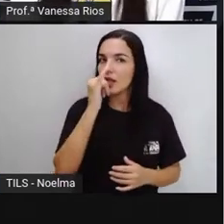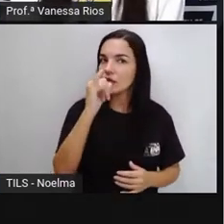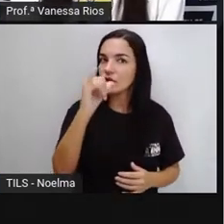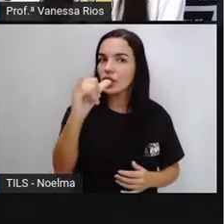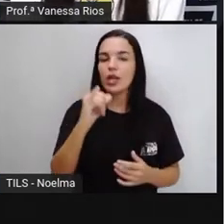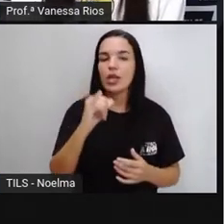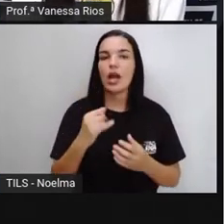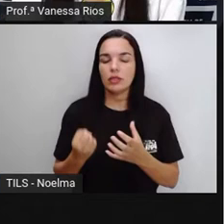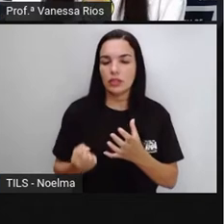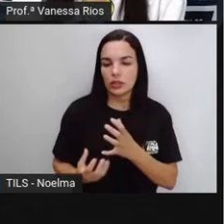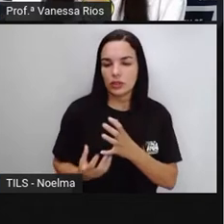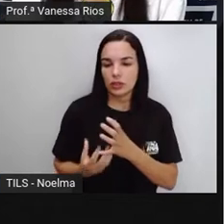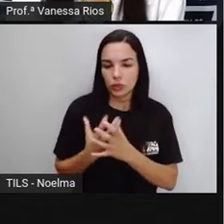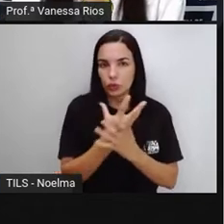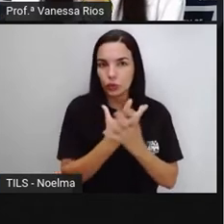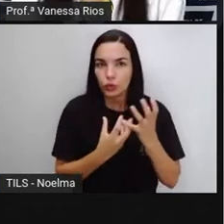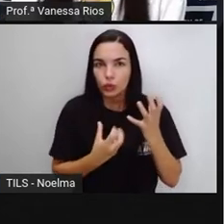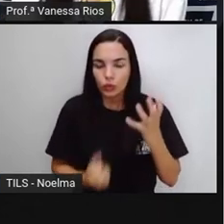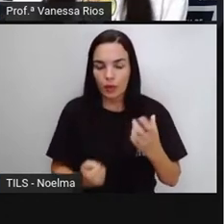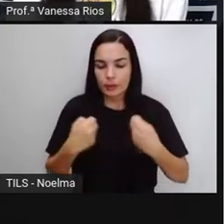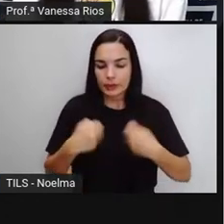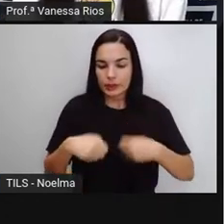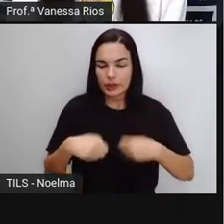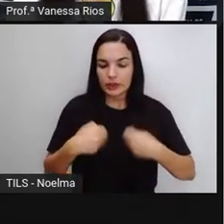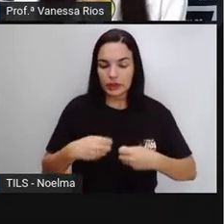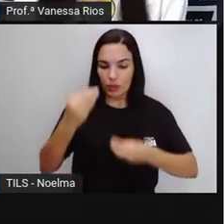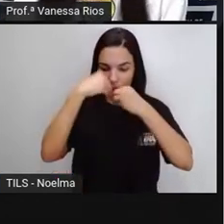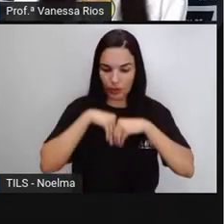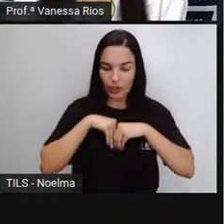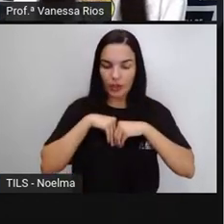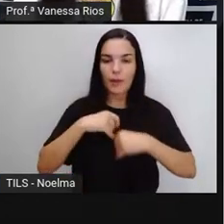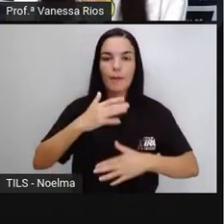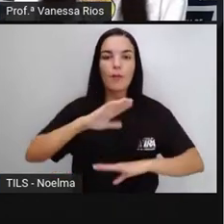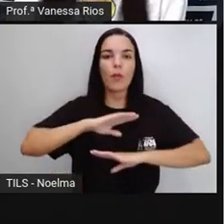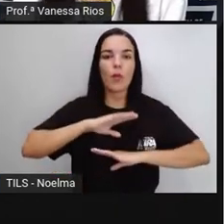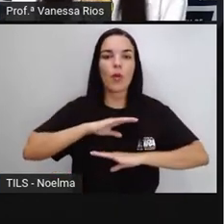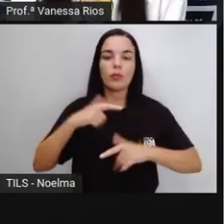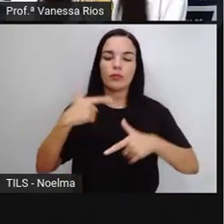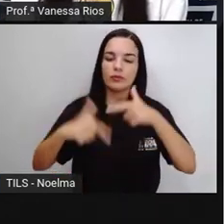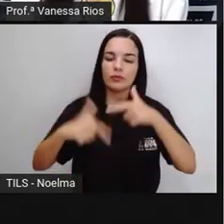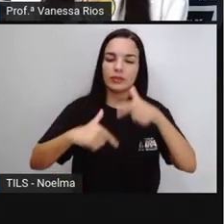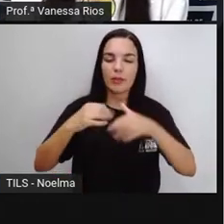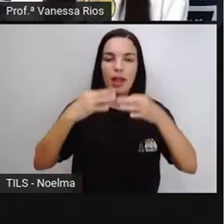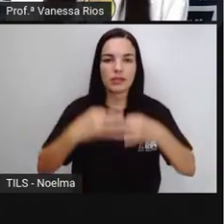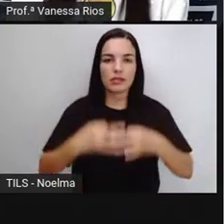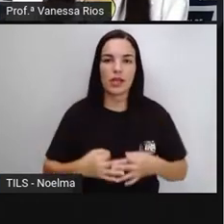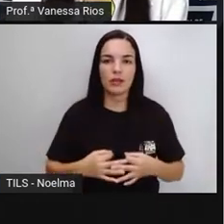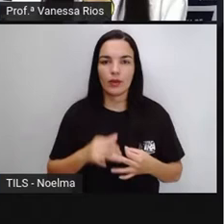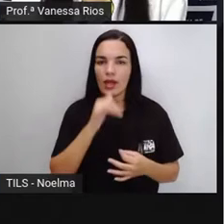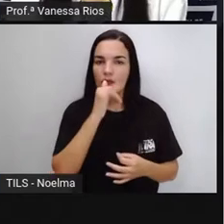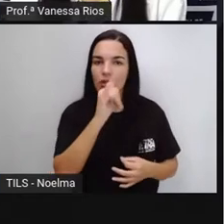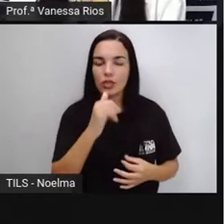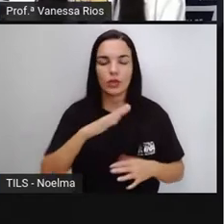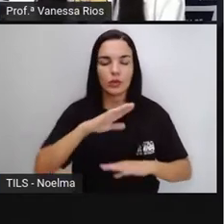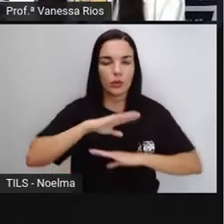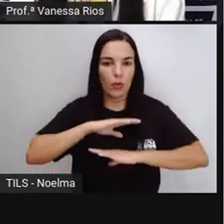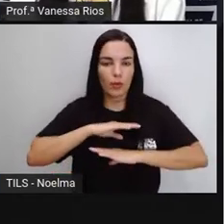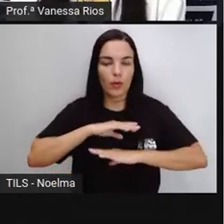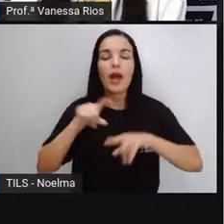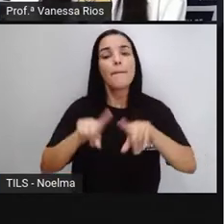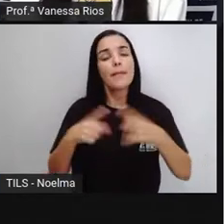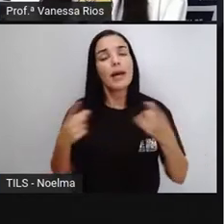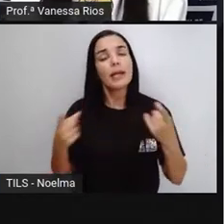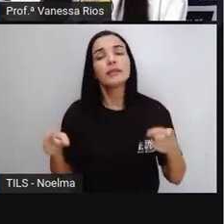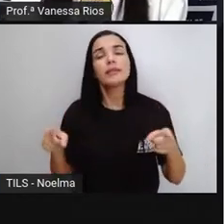né, os nutrientes necessários para o funcionamento do nosso corpo. Mas é também, né, através de alimentos